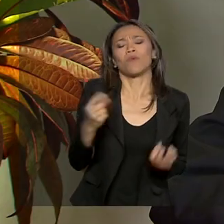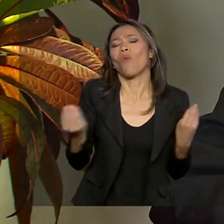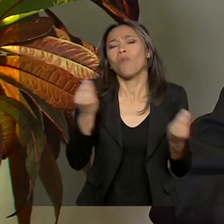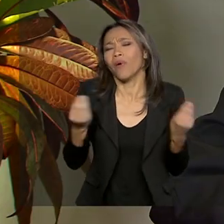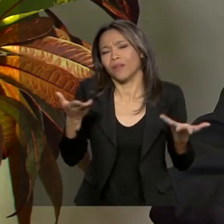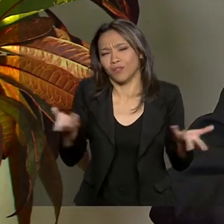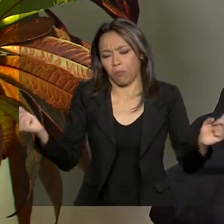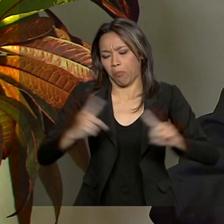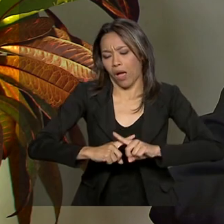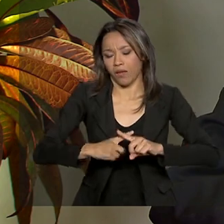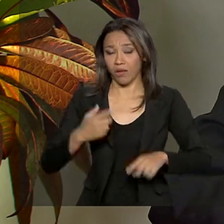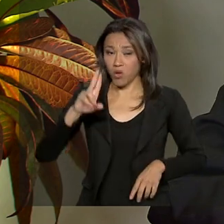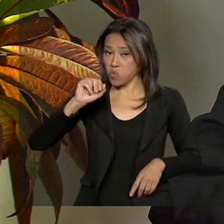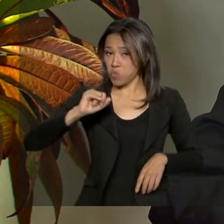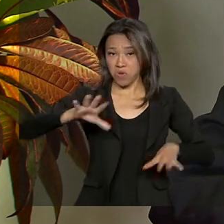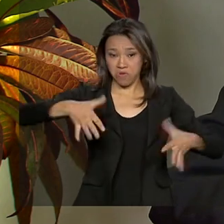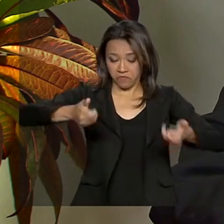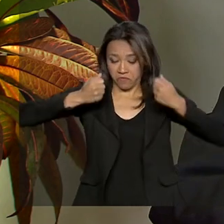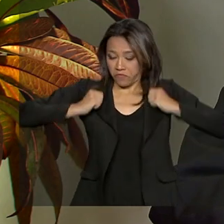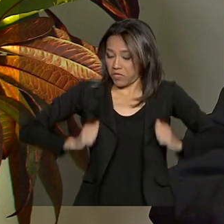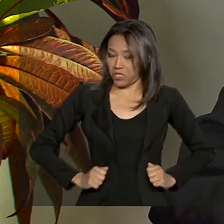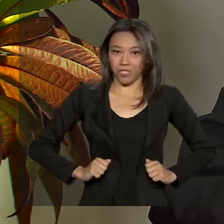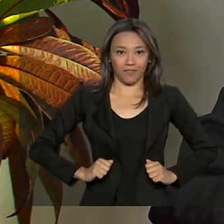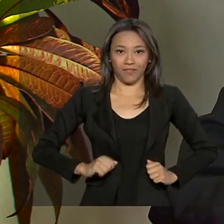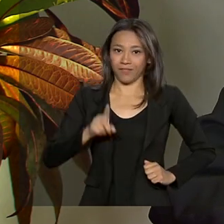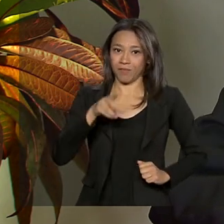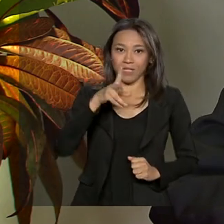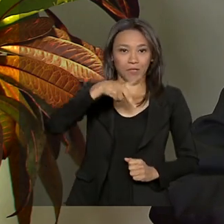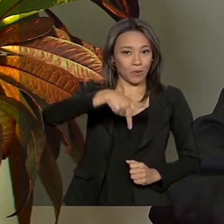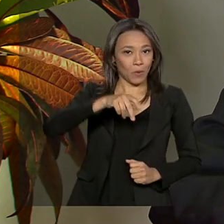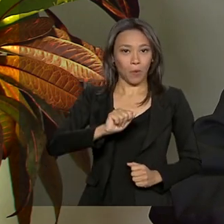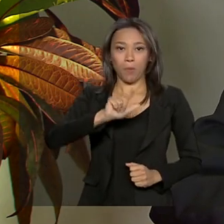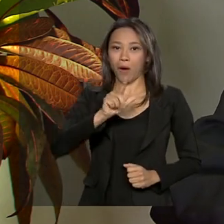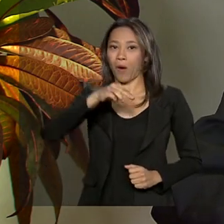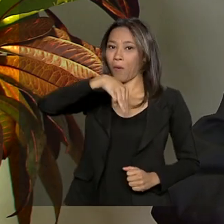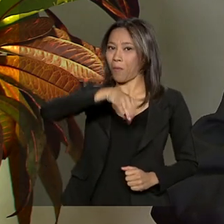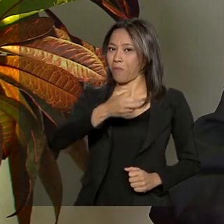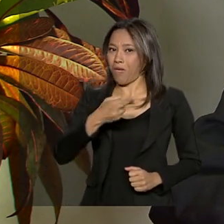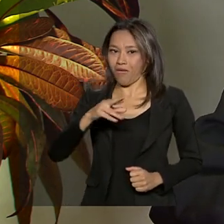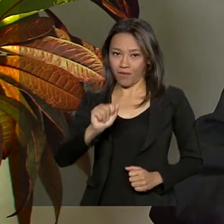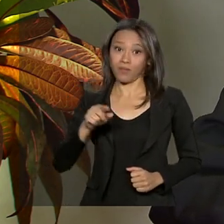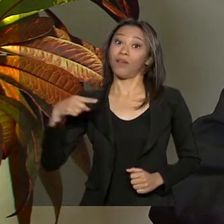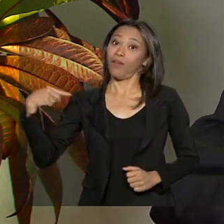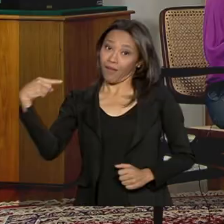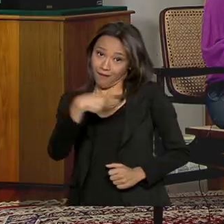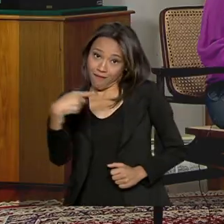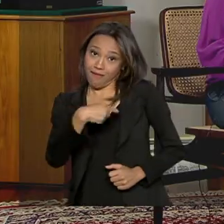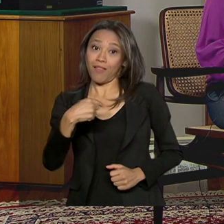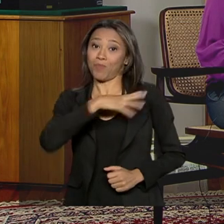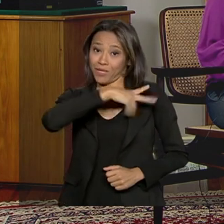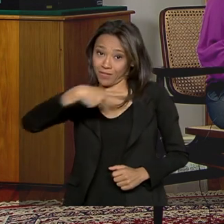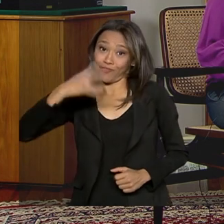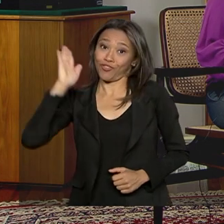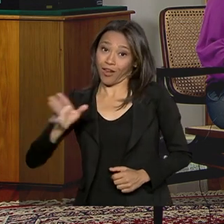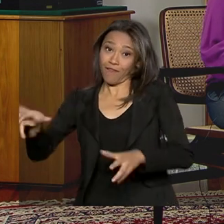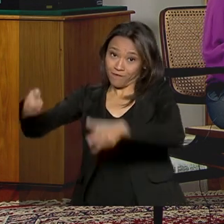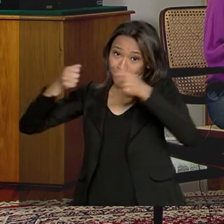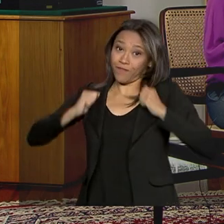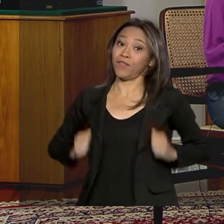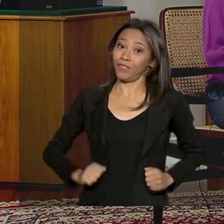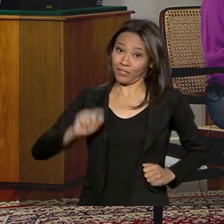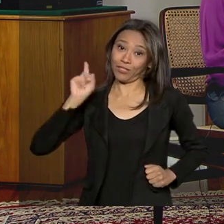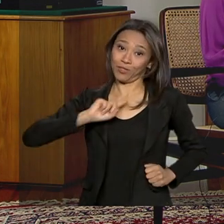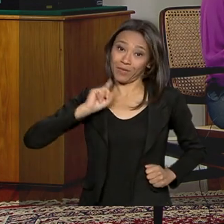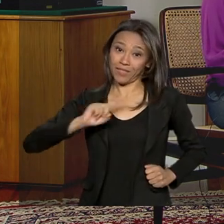eu nunca vesti a camisa do Palmeiras. Ele já vestiu a do Flamengo, então eu acho que eu estou ganhando. Em matéria de influência, eu estou